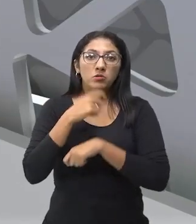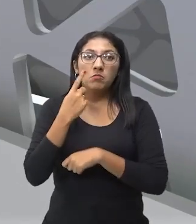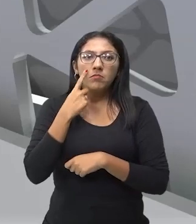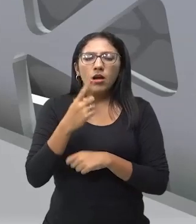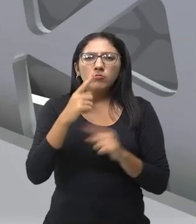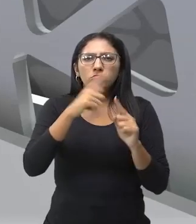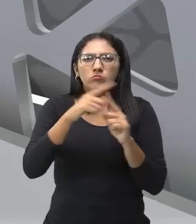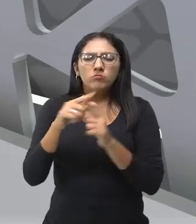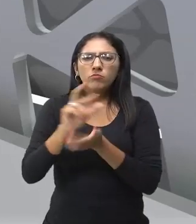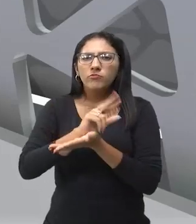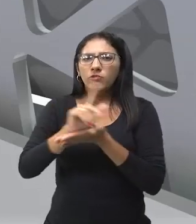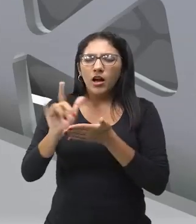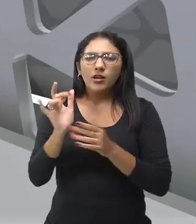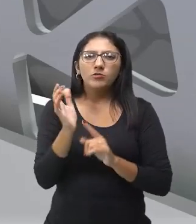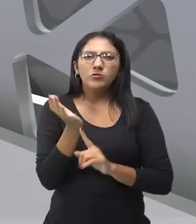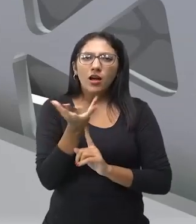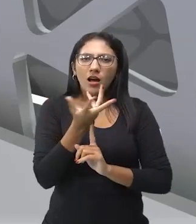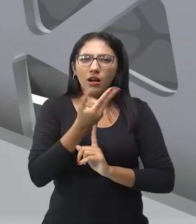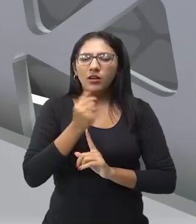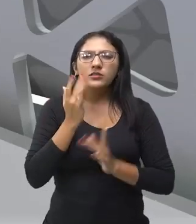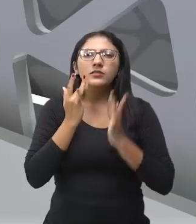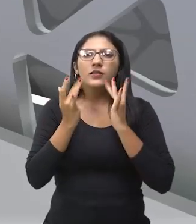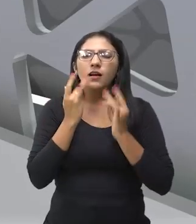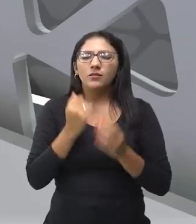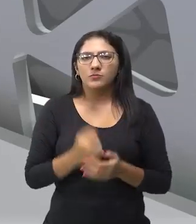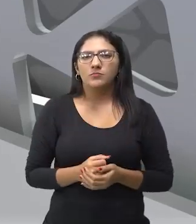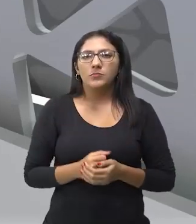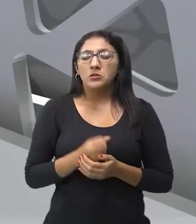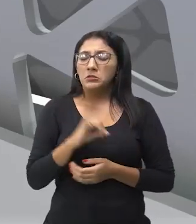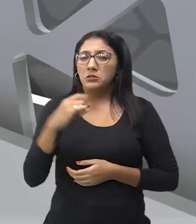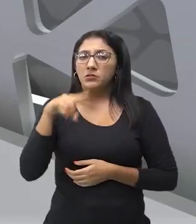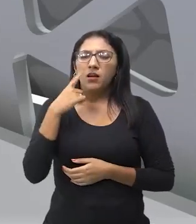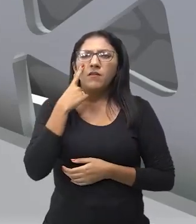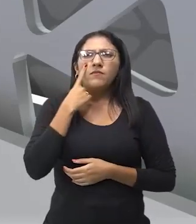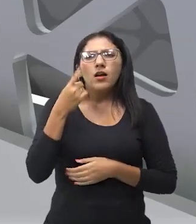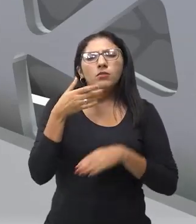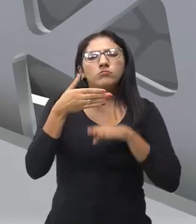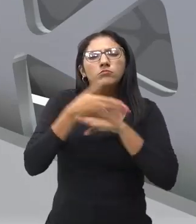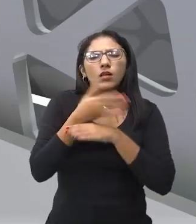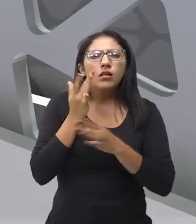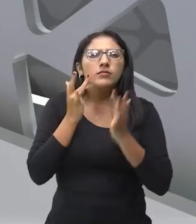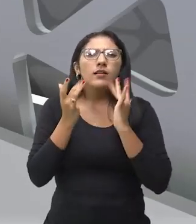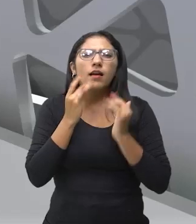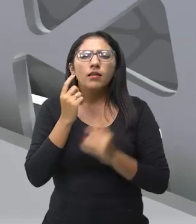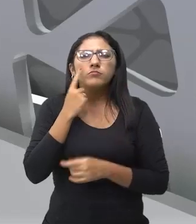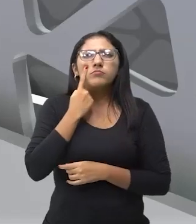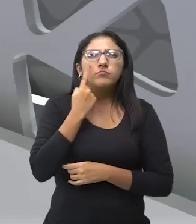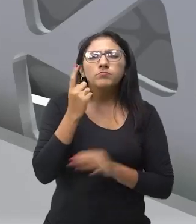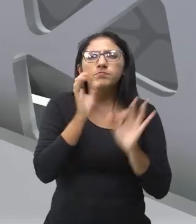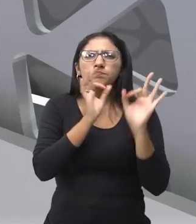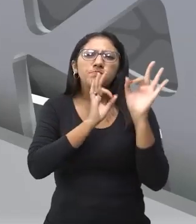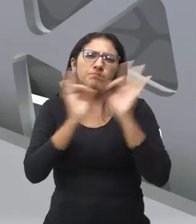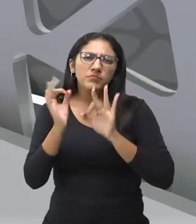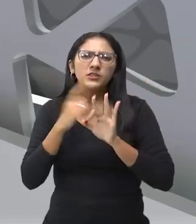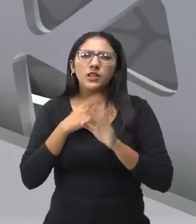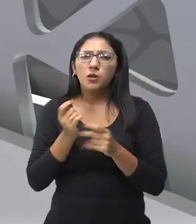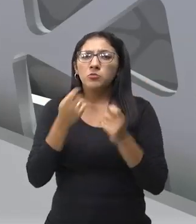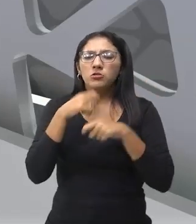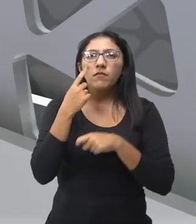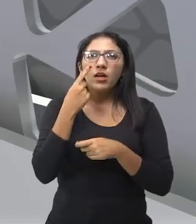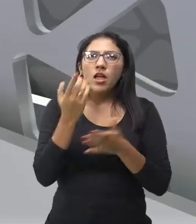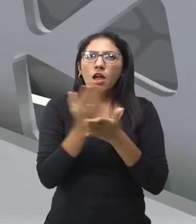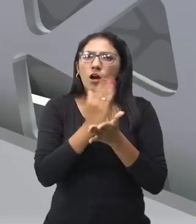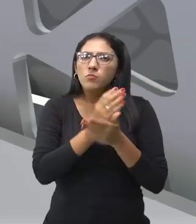peças de teatro. Hoje em dia, você vai a um teatro convencional e você pode ver artistas